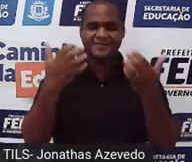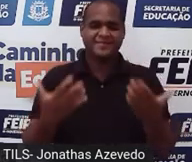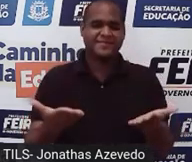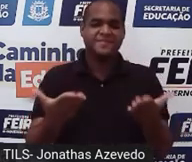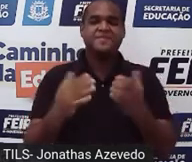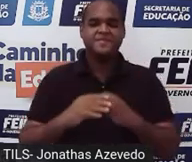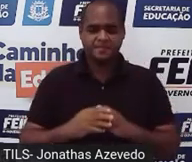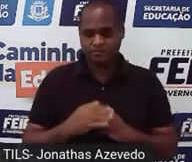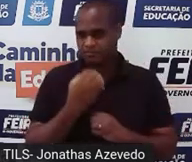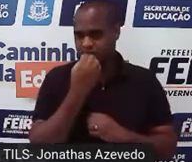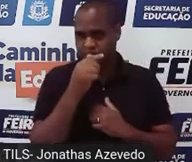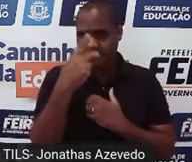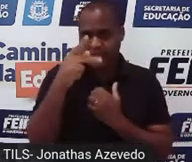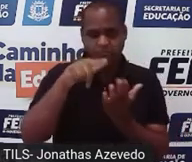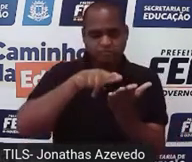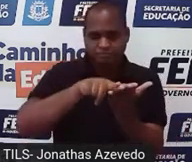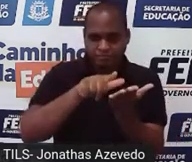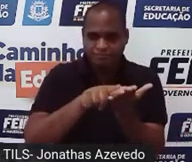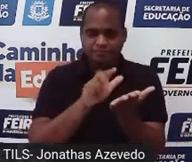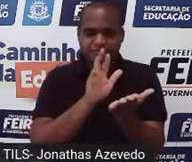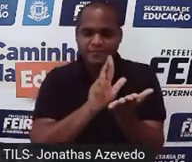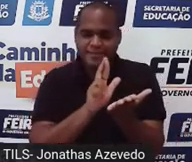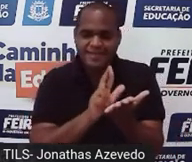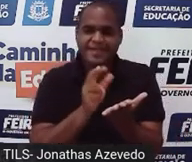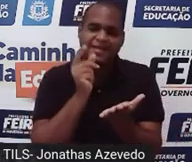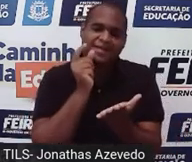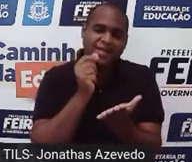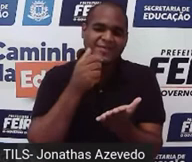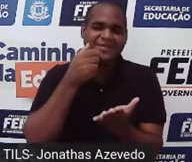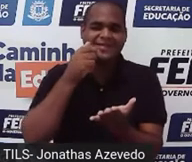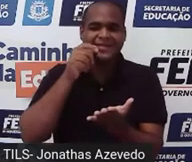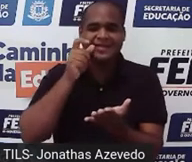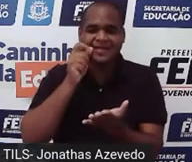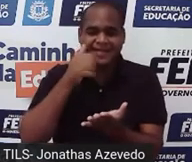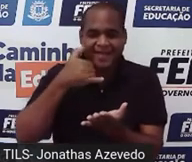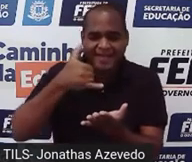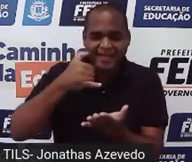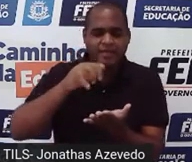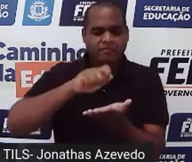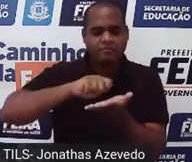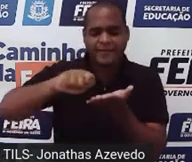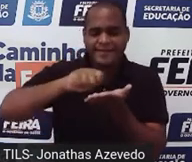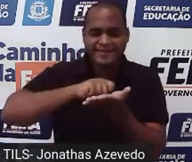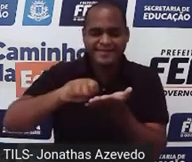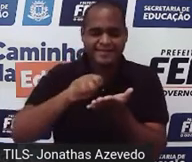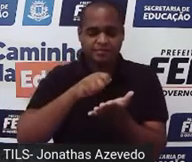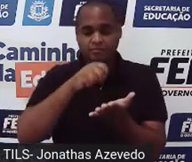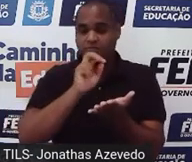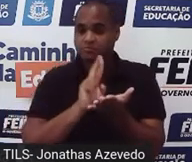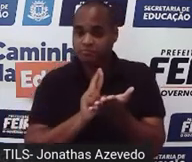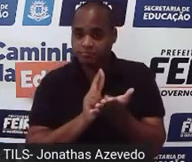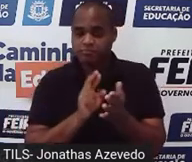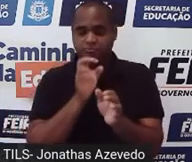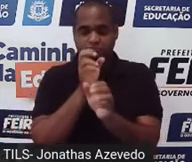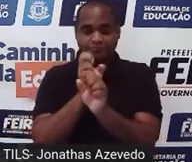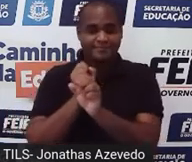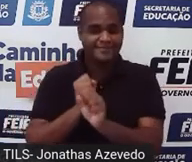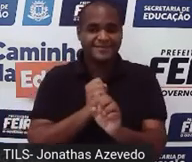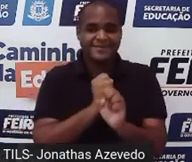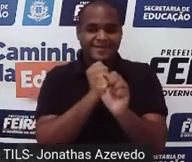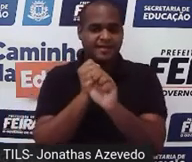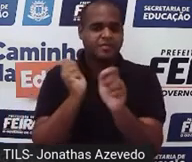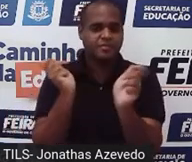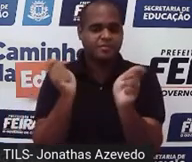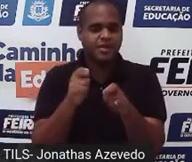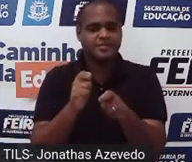é ter o caderno, ter o lápis, a borracha para fazer rascunho, para fazer anotações e até para fazer cálculos, se tiver